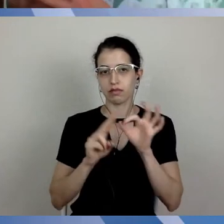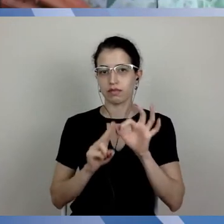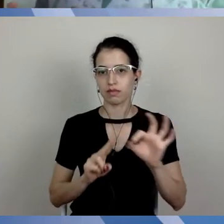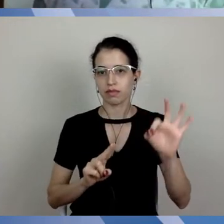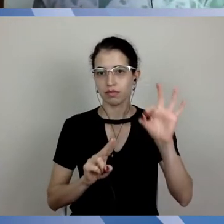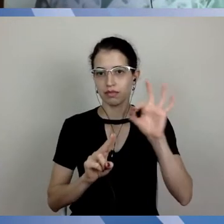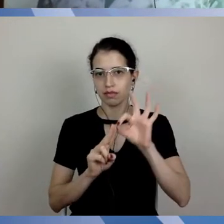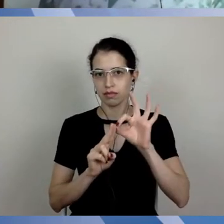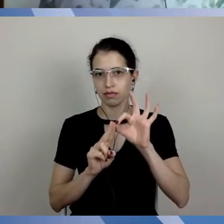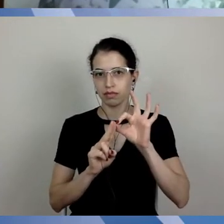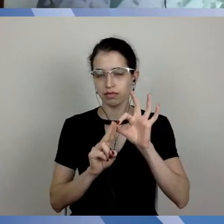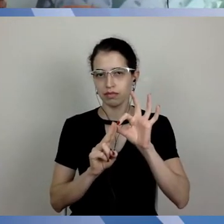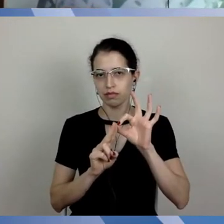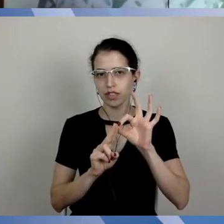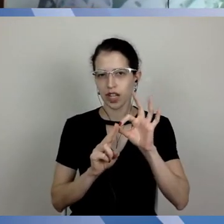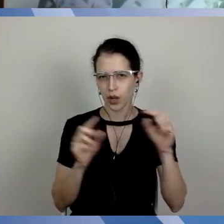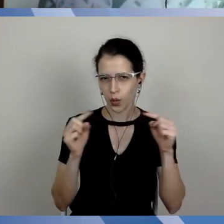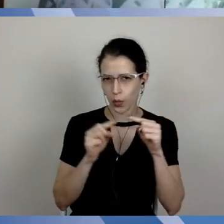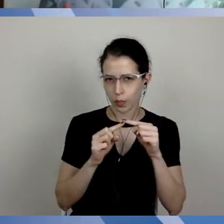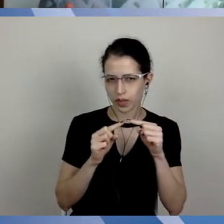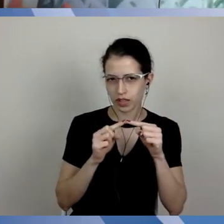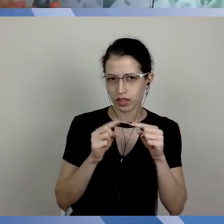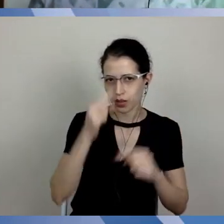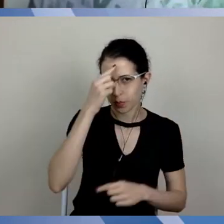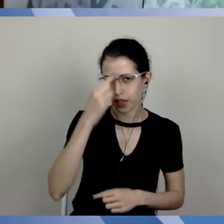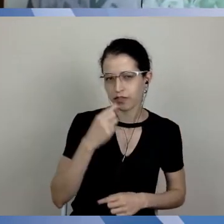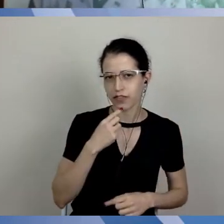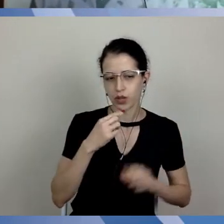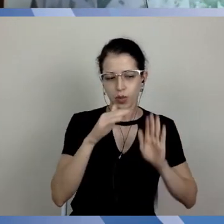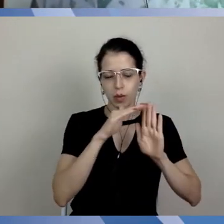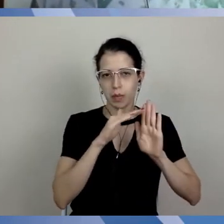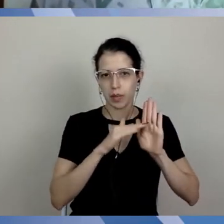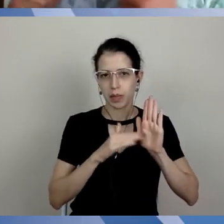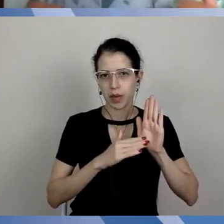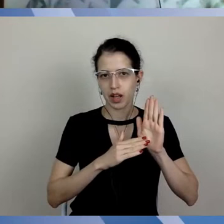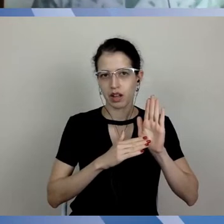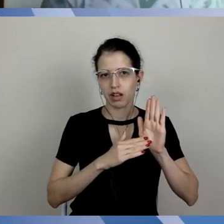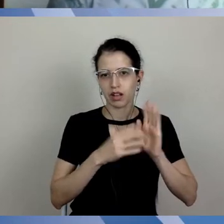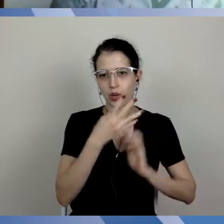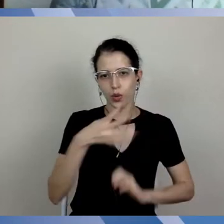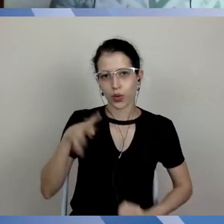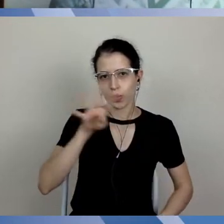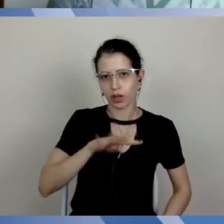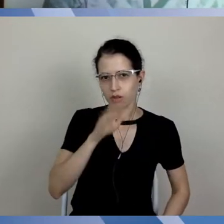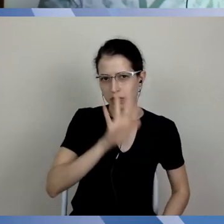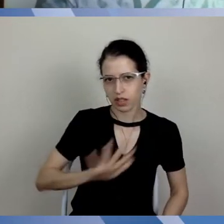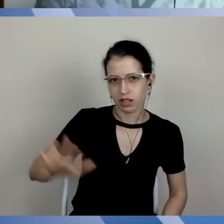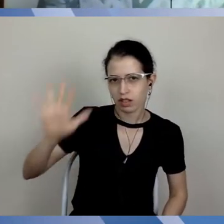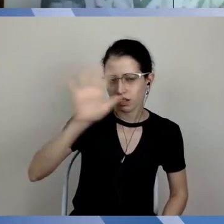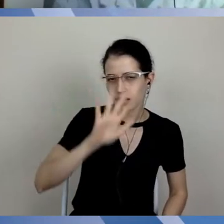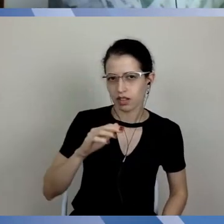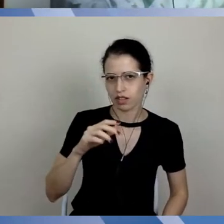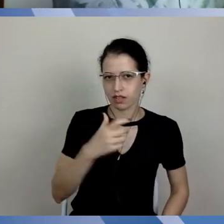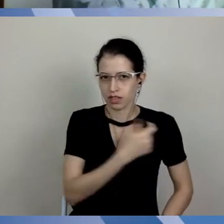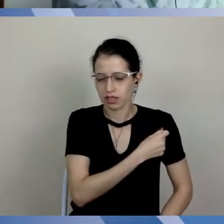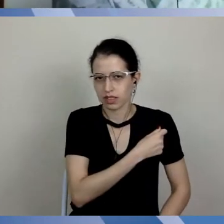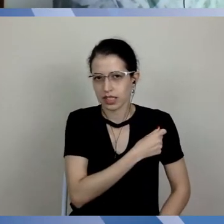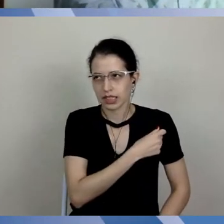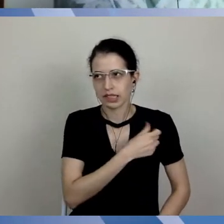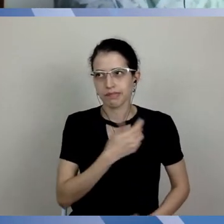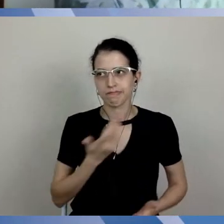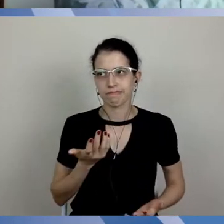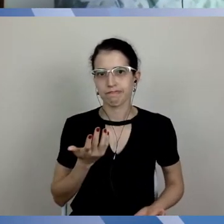vacina para a universidade com um caráter de privilégio para a universidade sem que, de fato, isso fosse